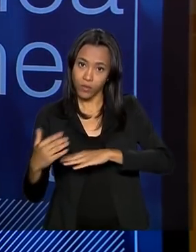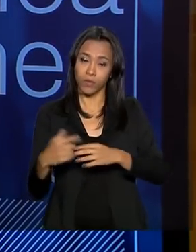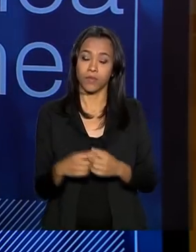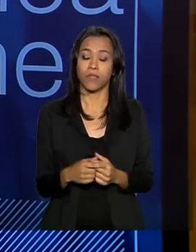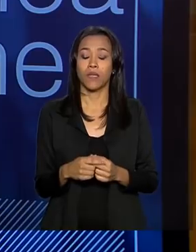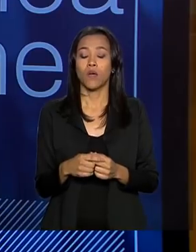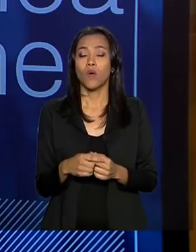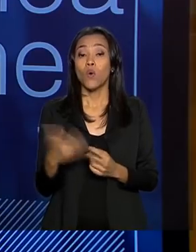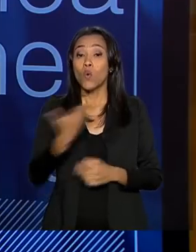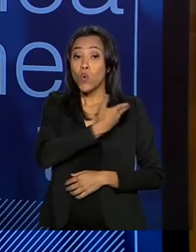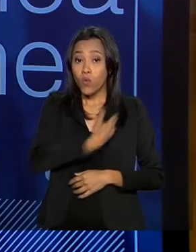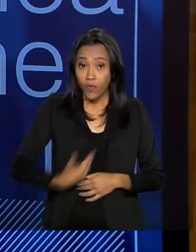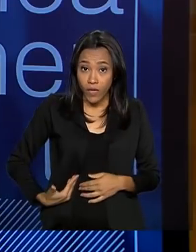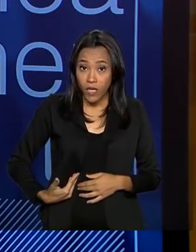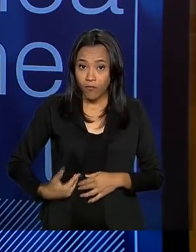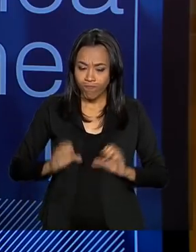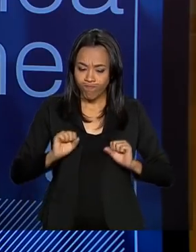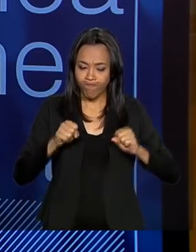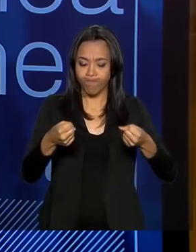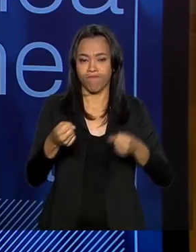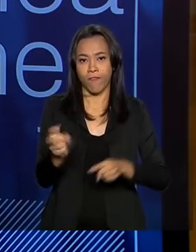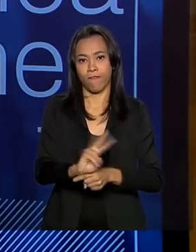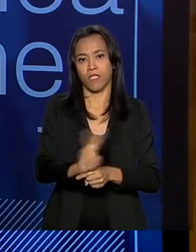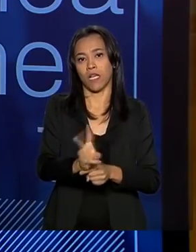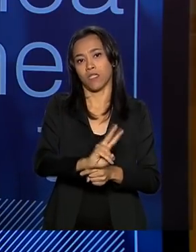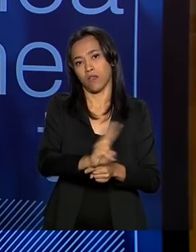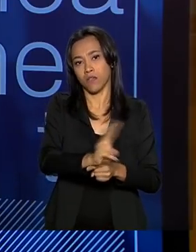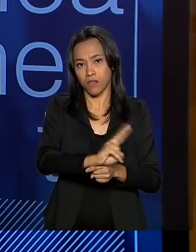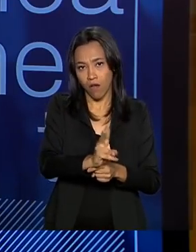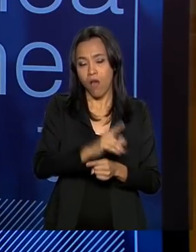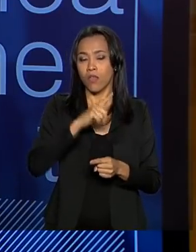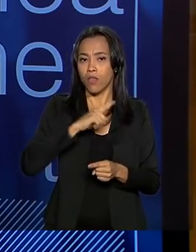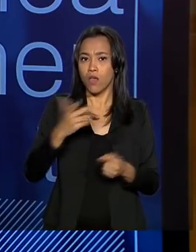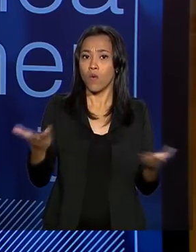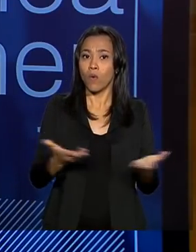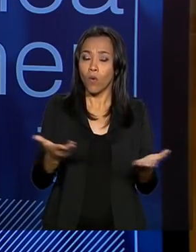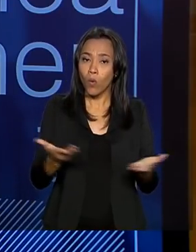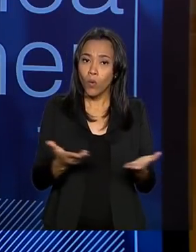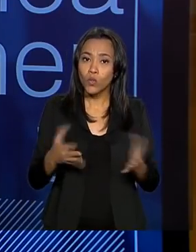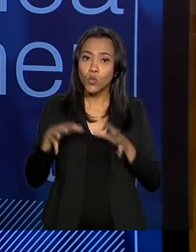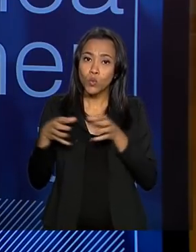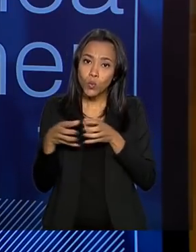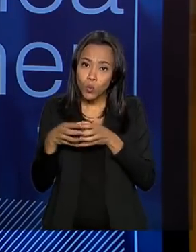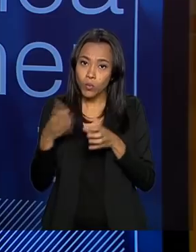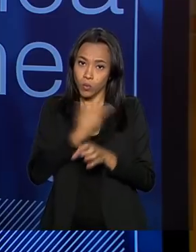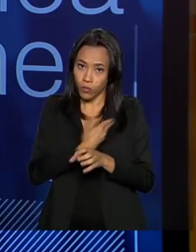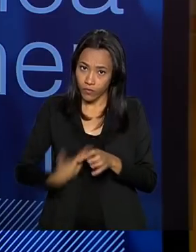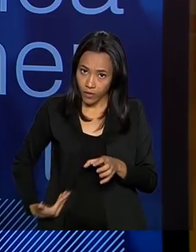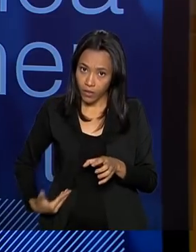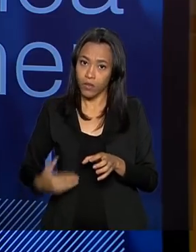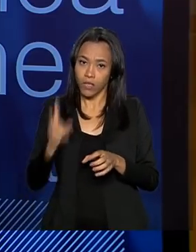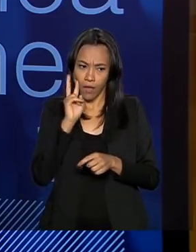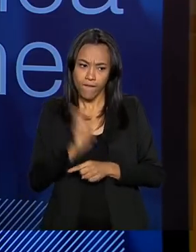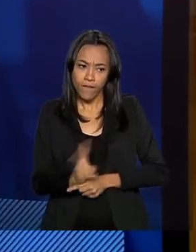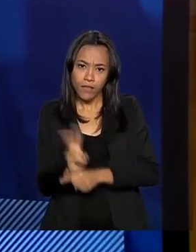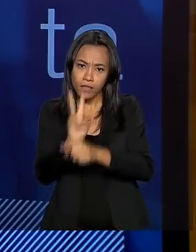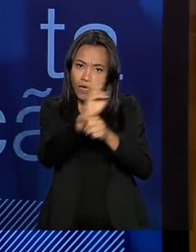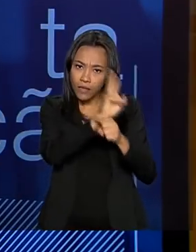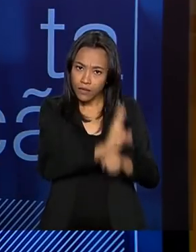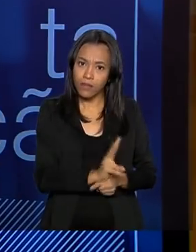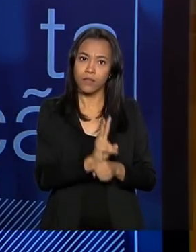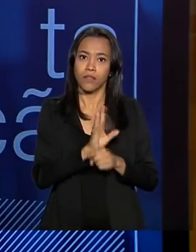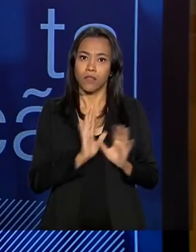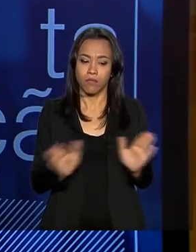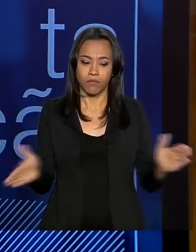intensificou a fiscalização. Há vários órgãos fiscalizadoras de barragem. Desde o momento do acidente, foi